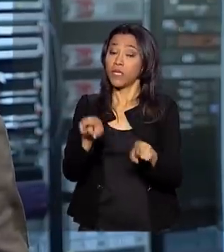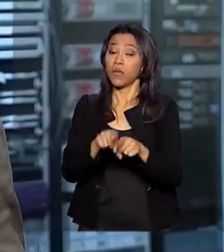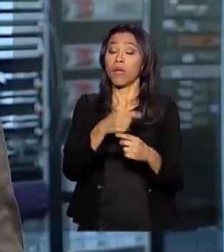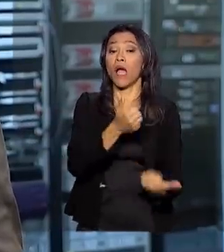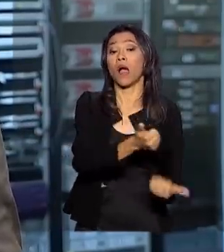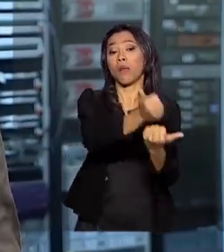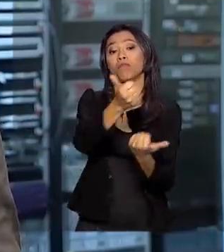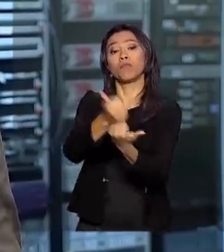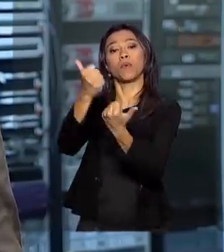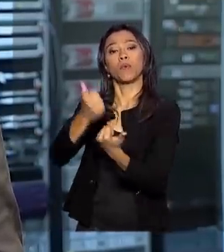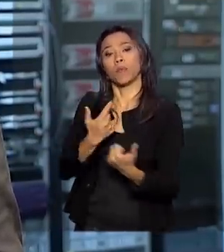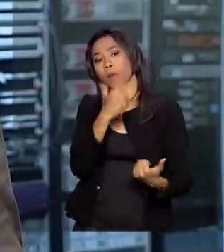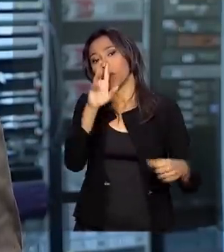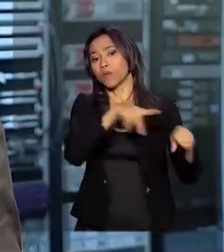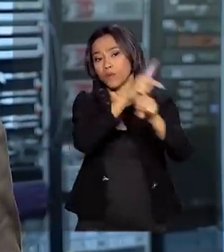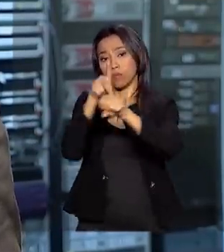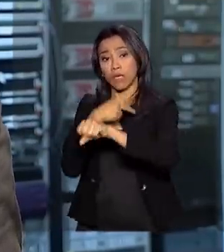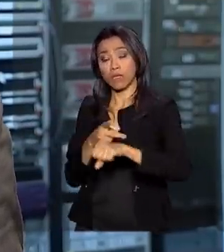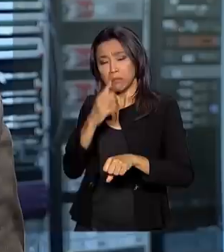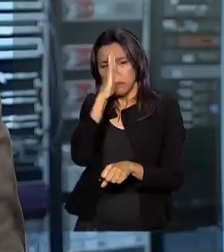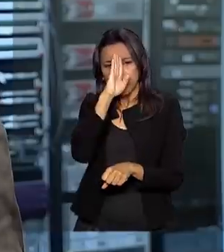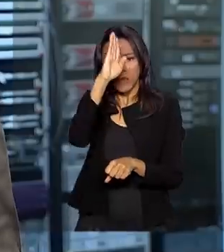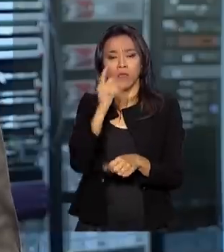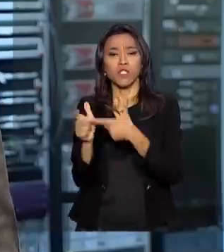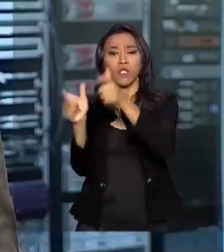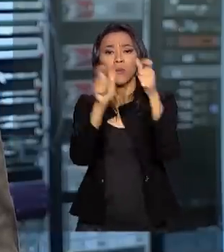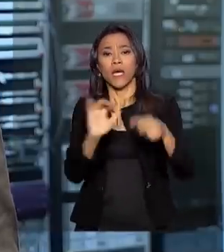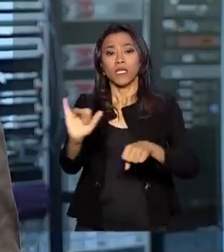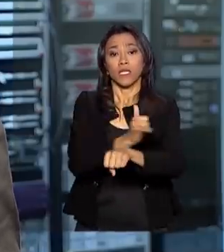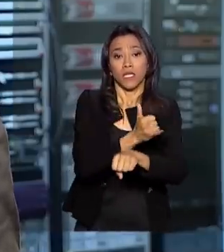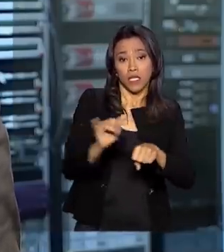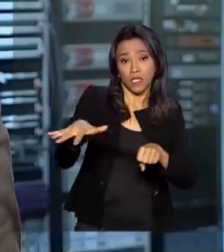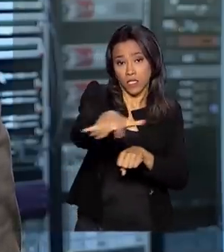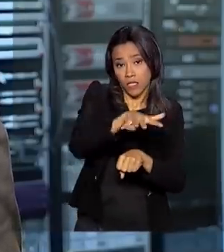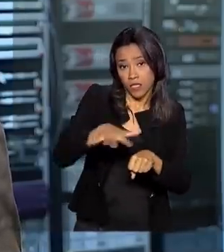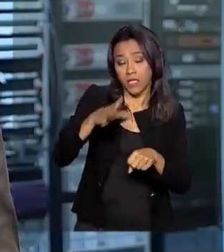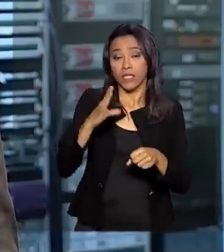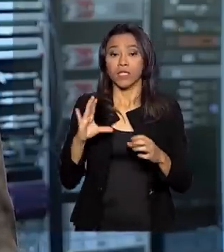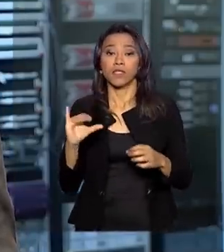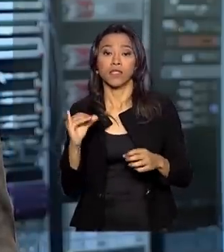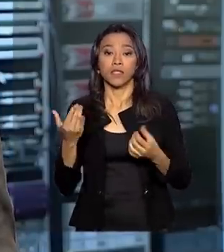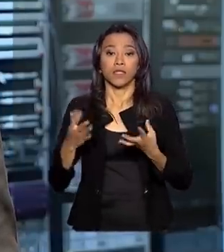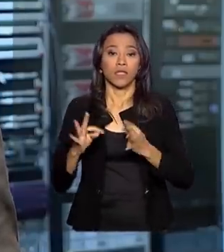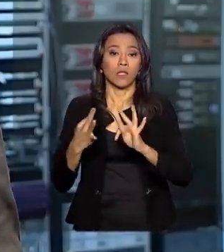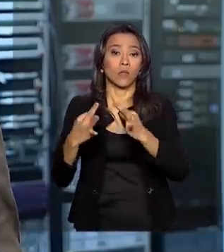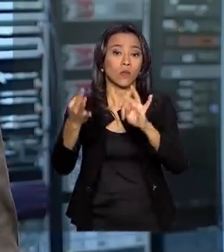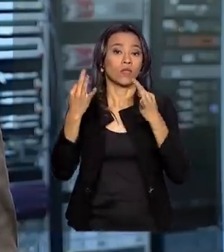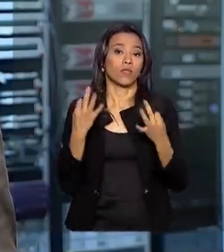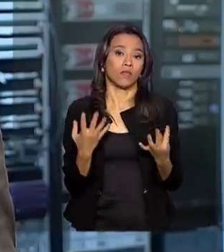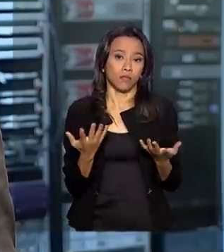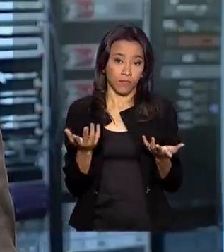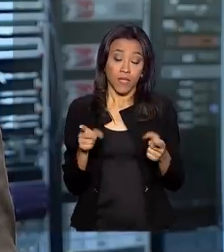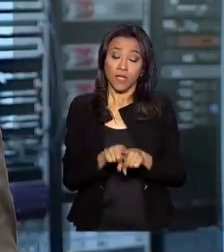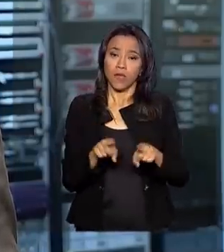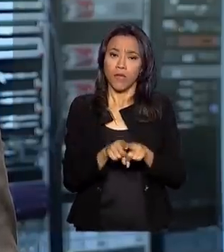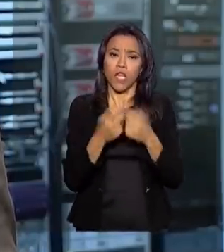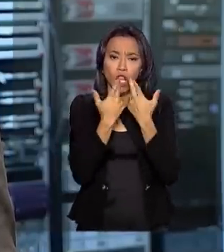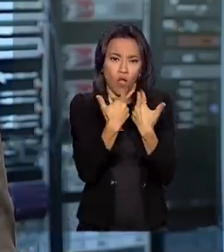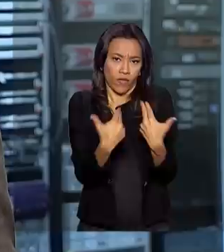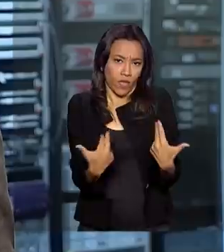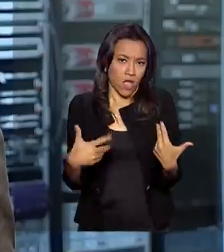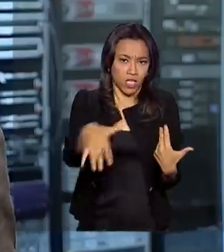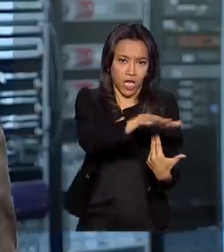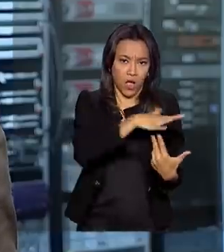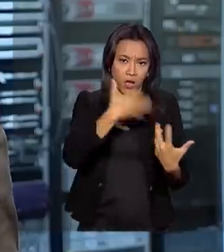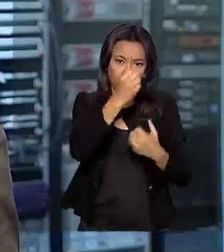principalmente em áreas estratégicas, de ciência, tecnologia e economia digital. Inovações como a indústria